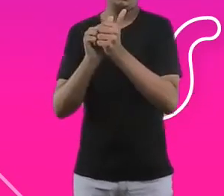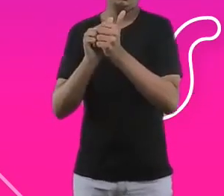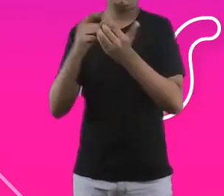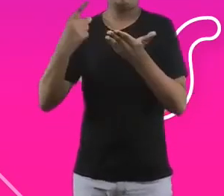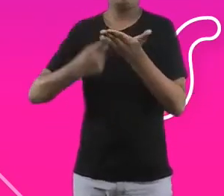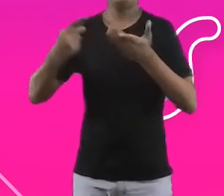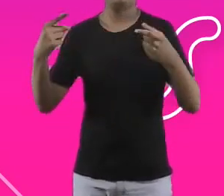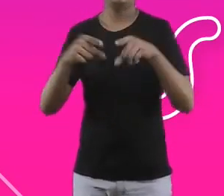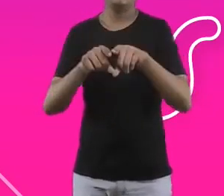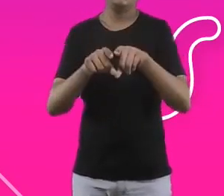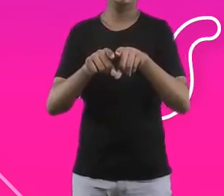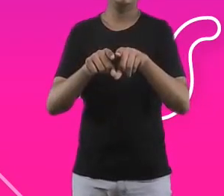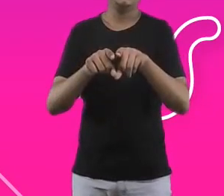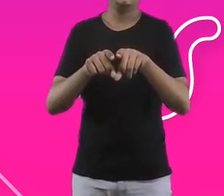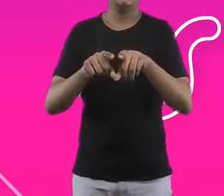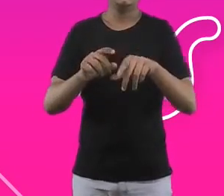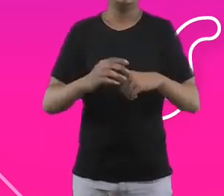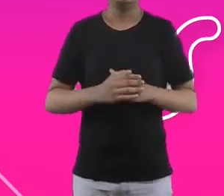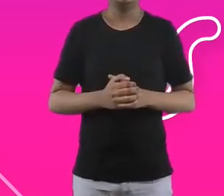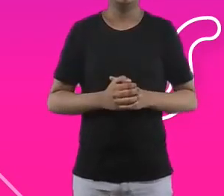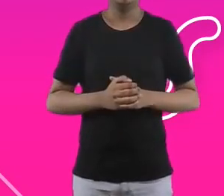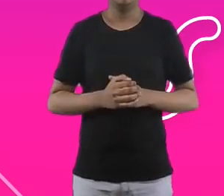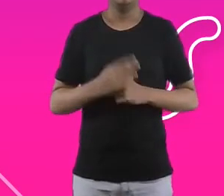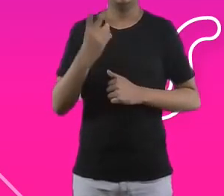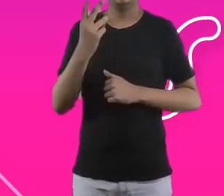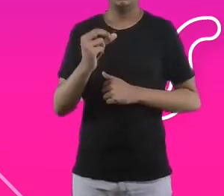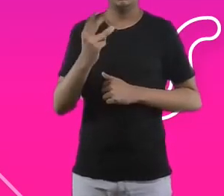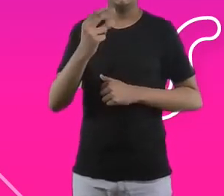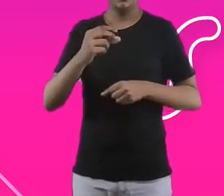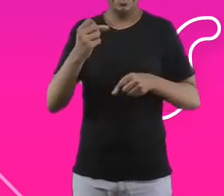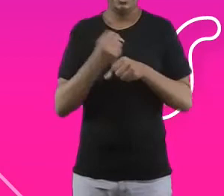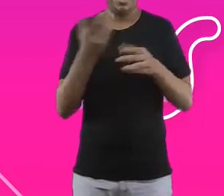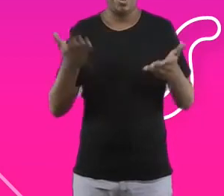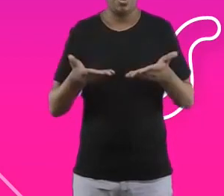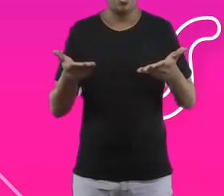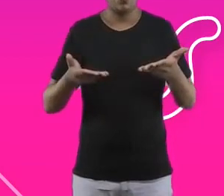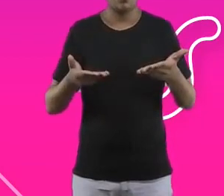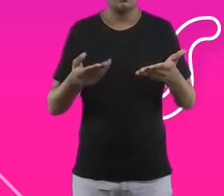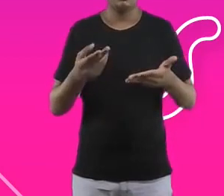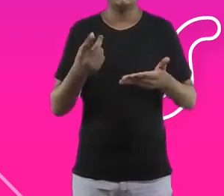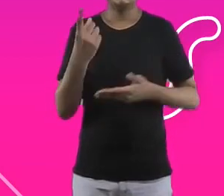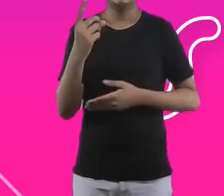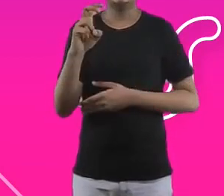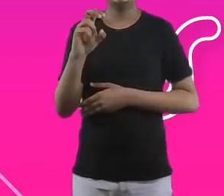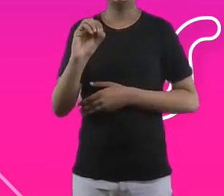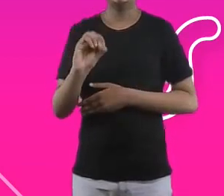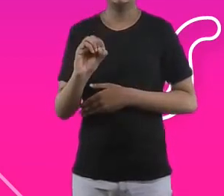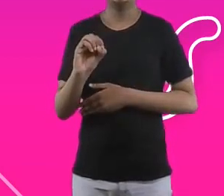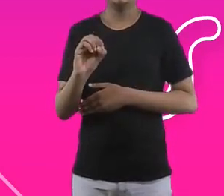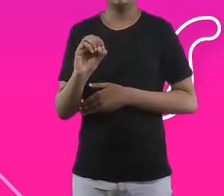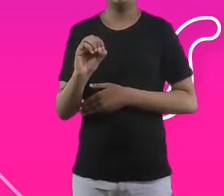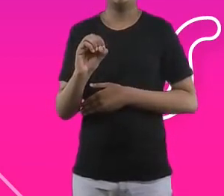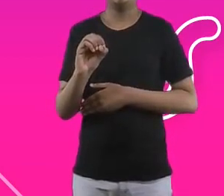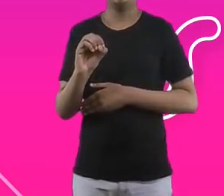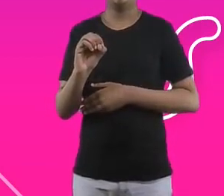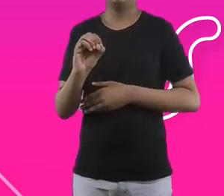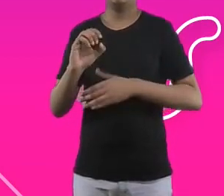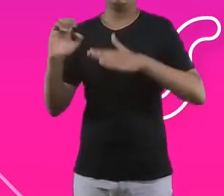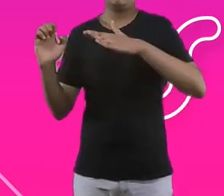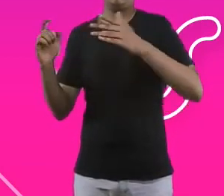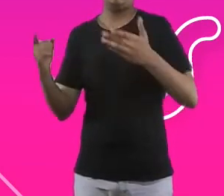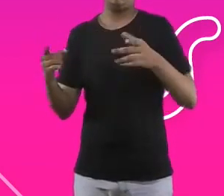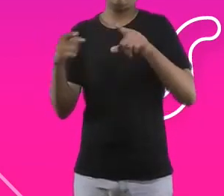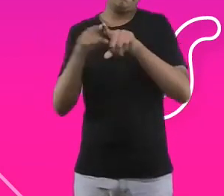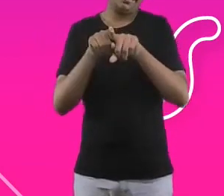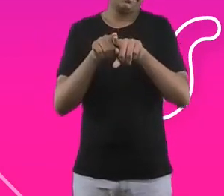programa. Em 2020, que foi esse ano, a gente está com 150 organizações ativas. Mais de 700 pessoas se